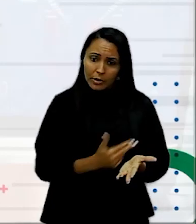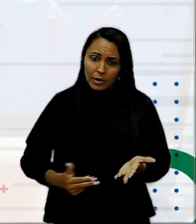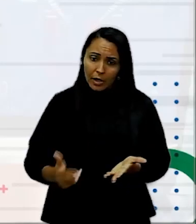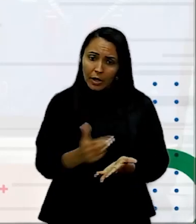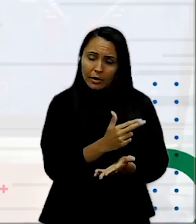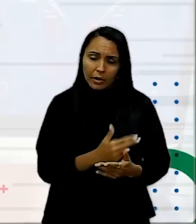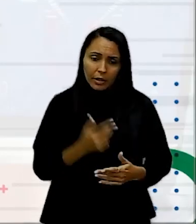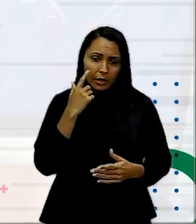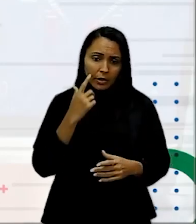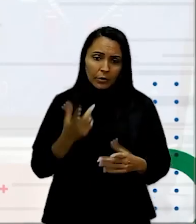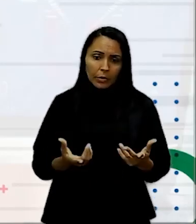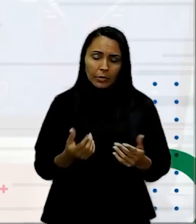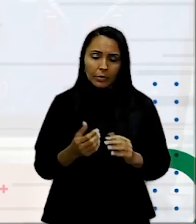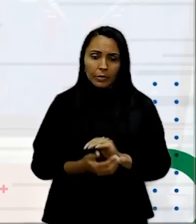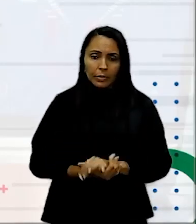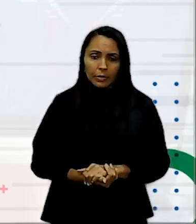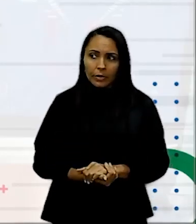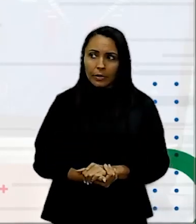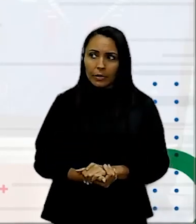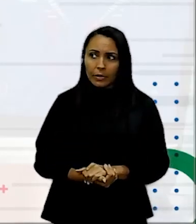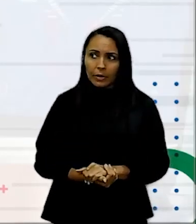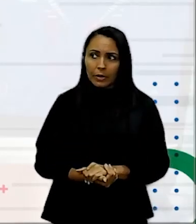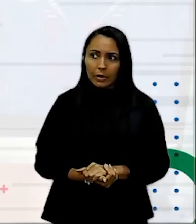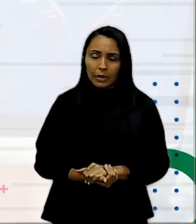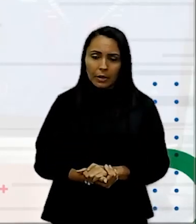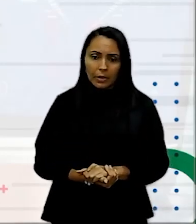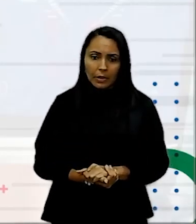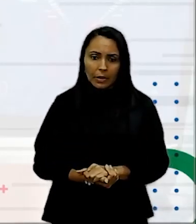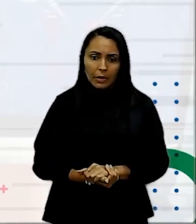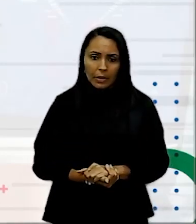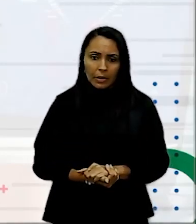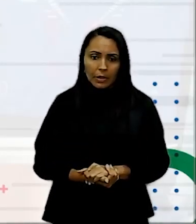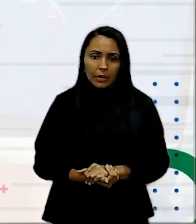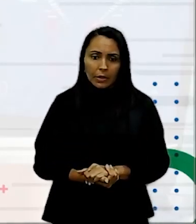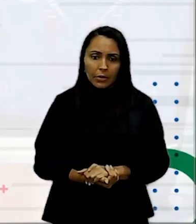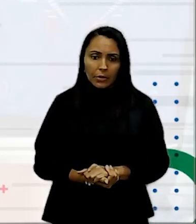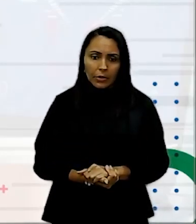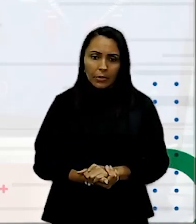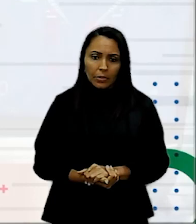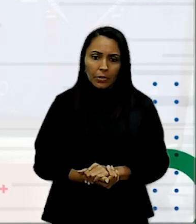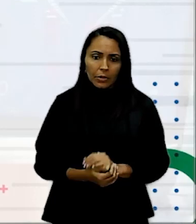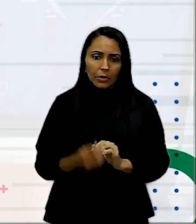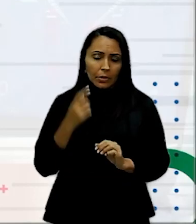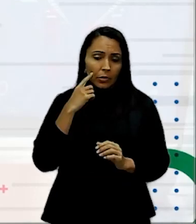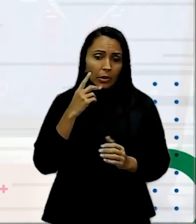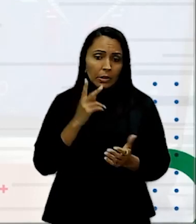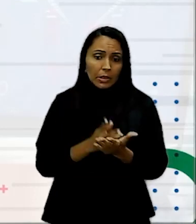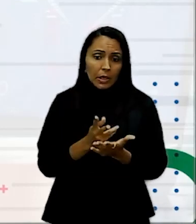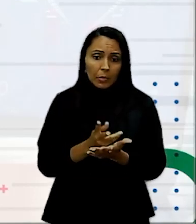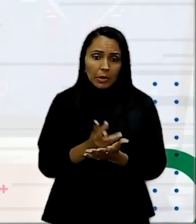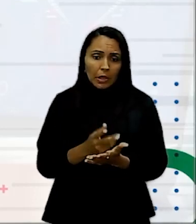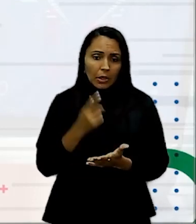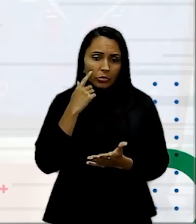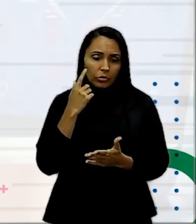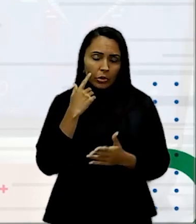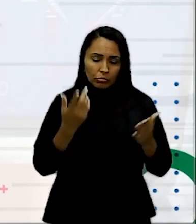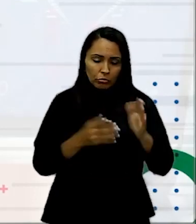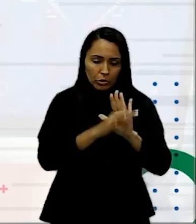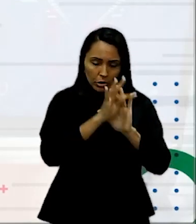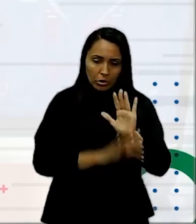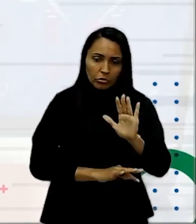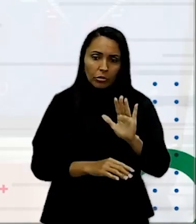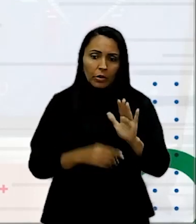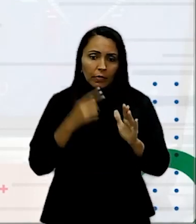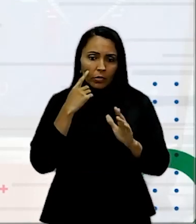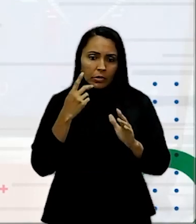dados e números à direita Por que sempre os dados de texto vão